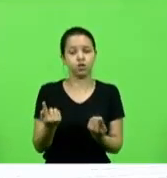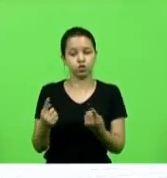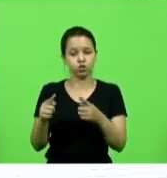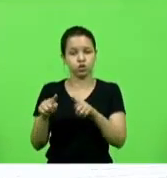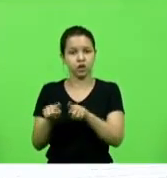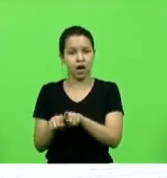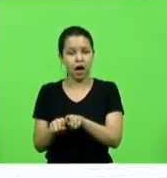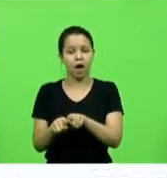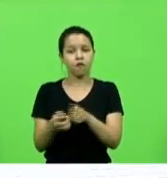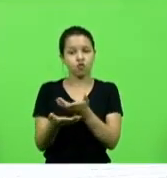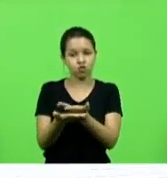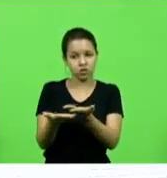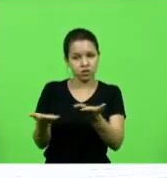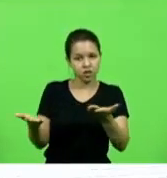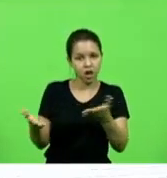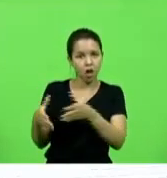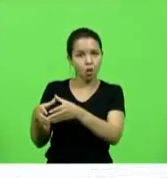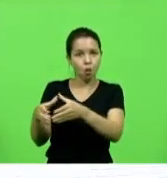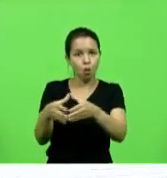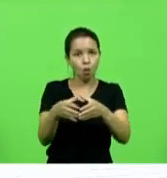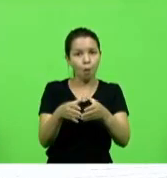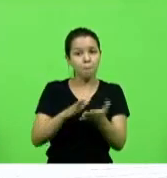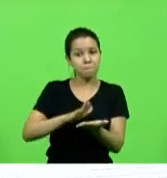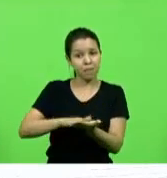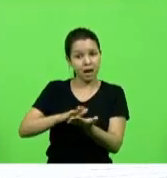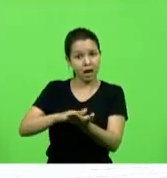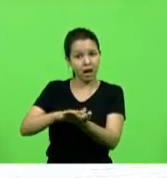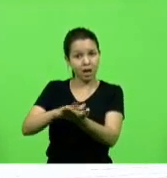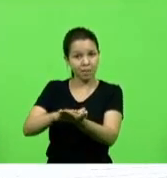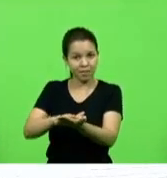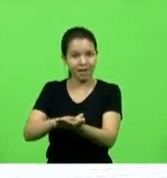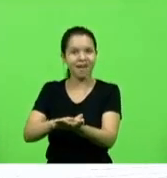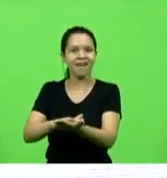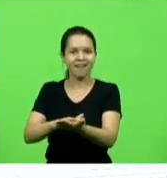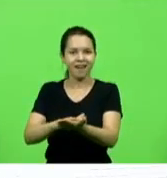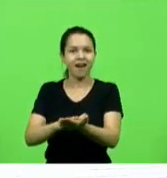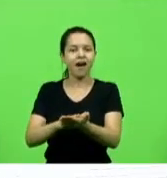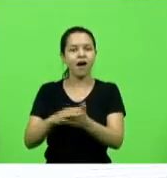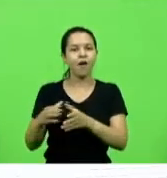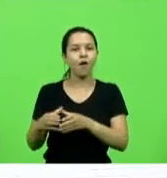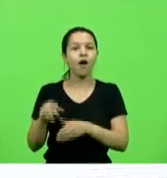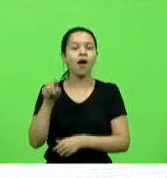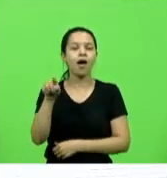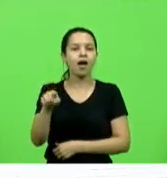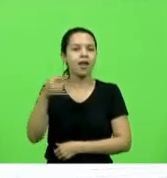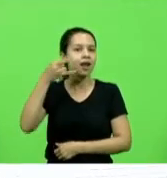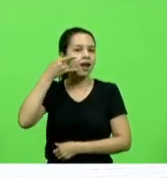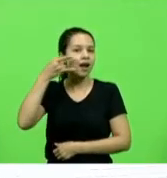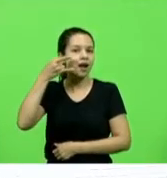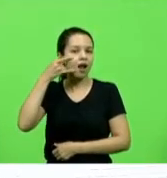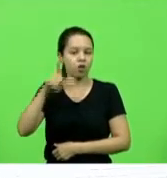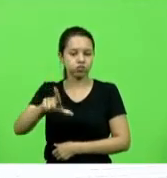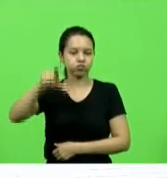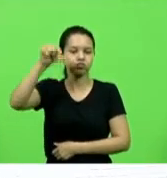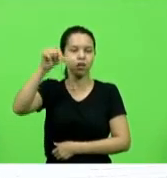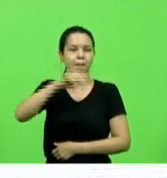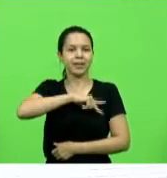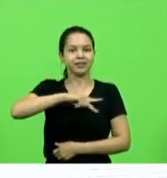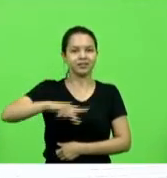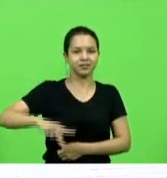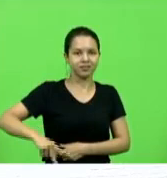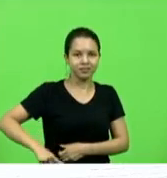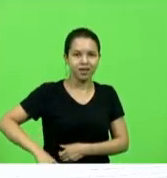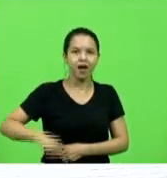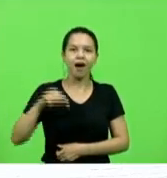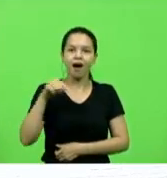parabenizar o nosso companheiro de bancada Mauro de Nadal pela eleição como presidente desta digna e